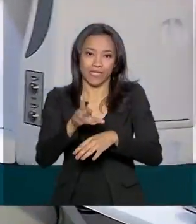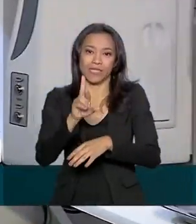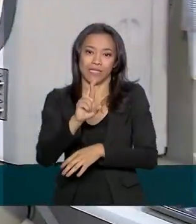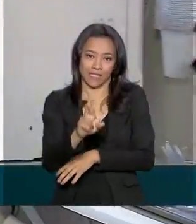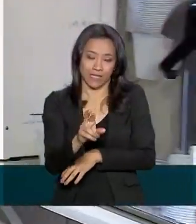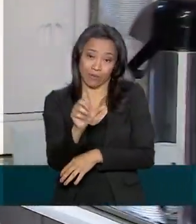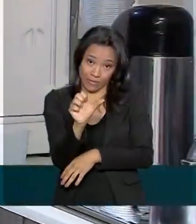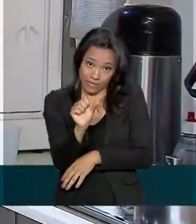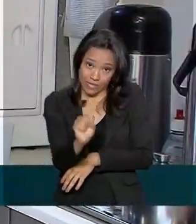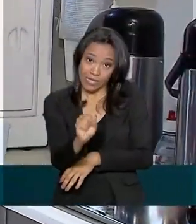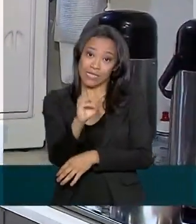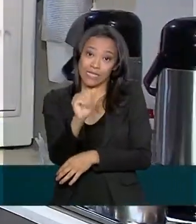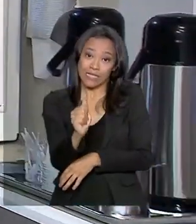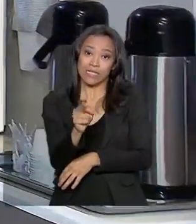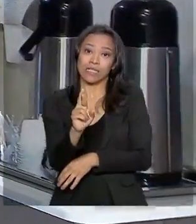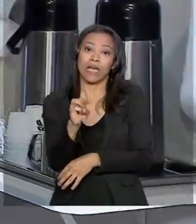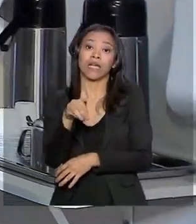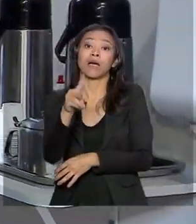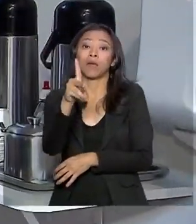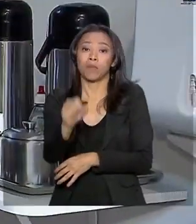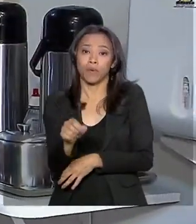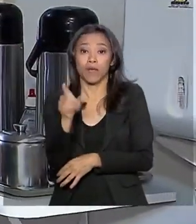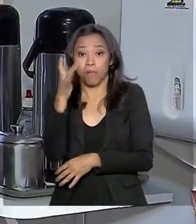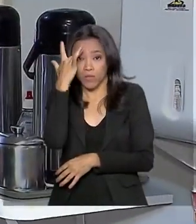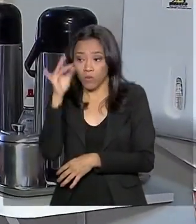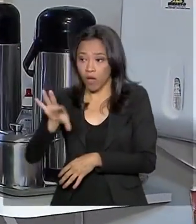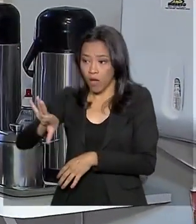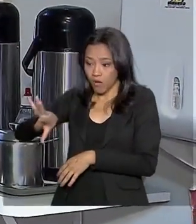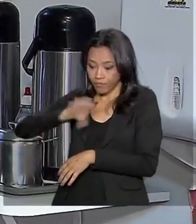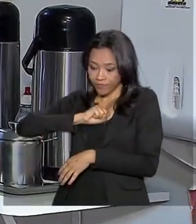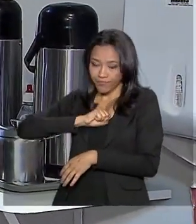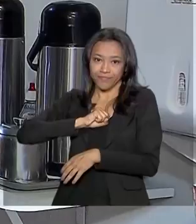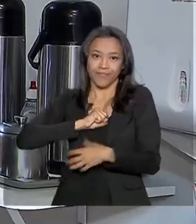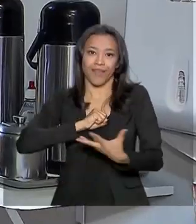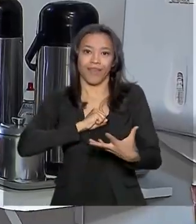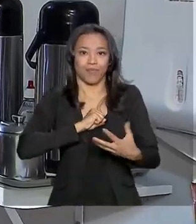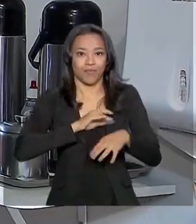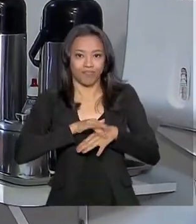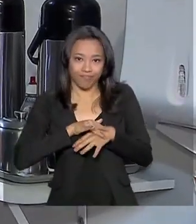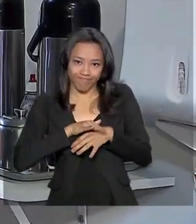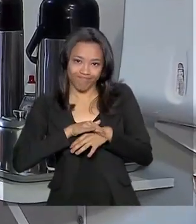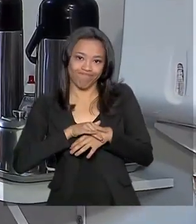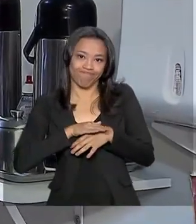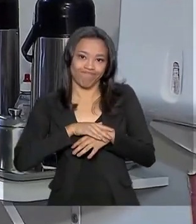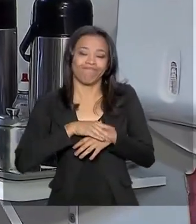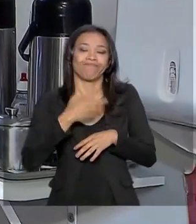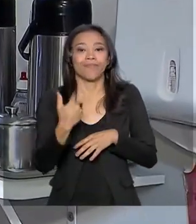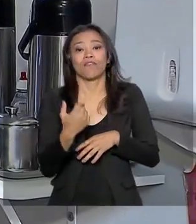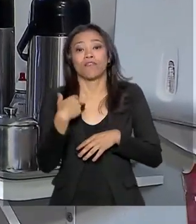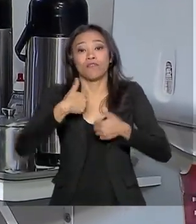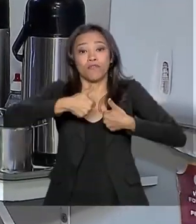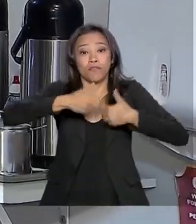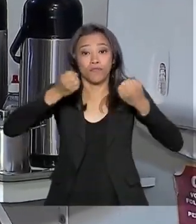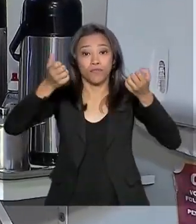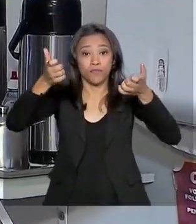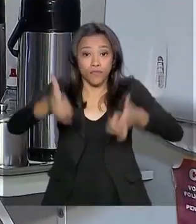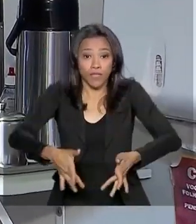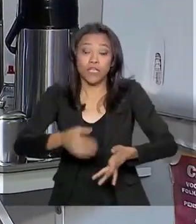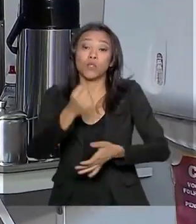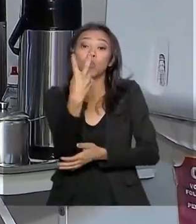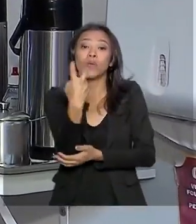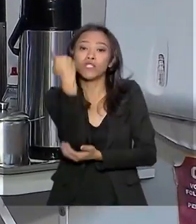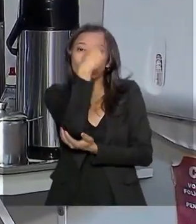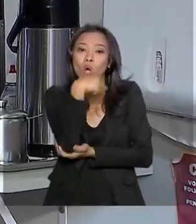uma pessoa infectada, como o da gripe, por exemplo. Só que é mais resistente. Fica vivo por até duas horas no ambiente externo,